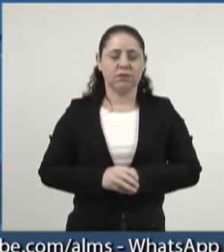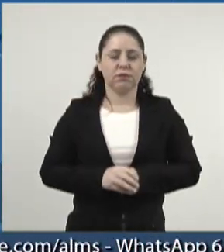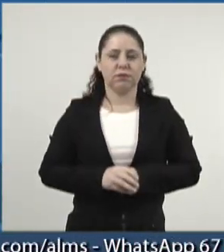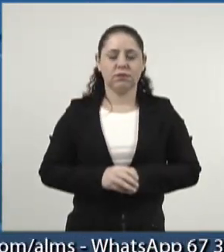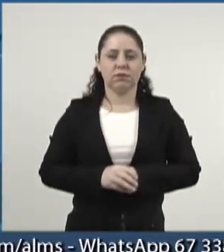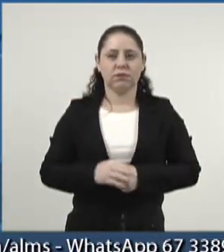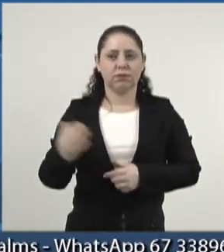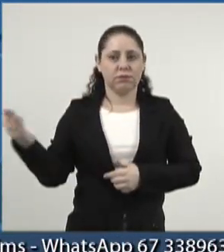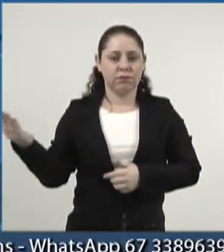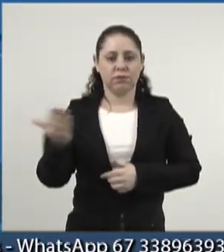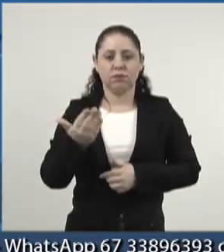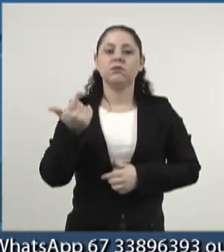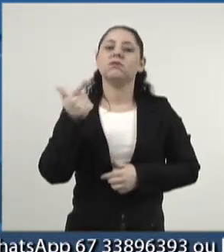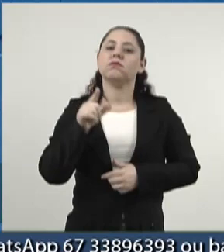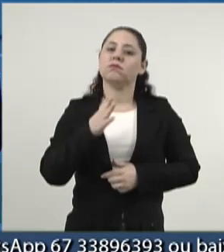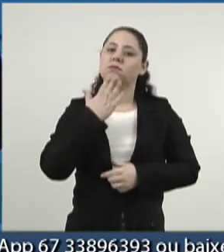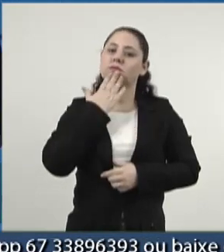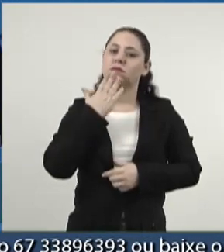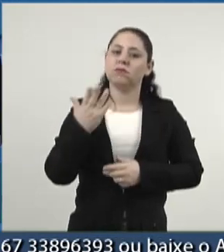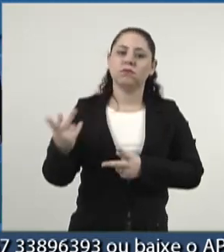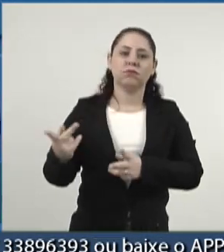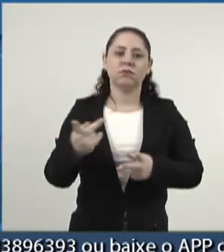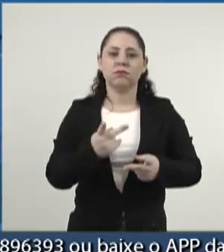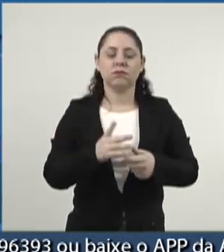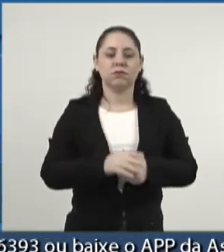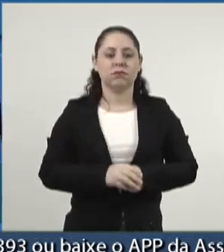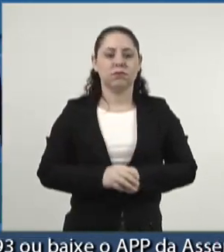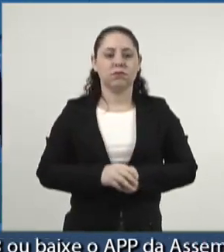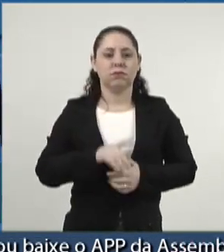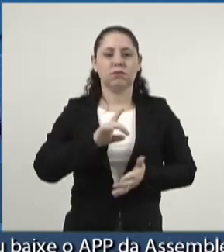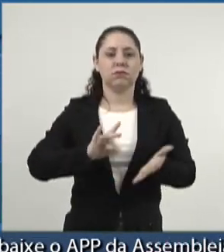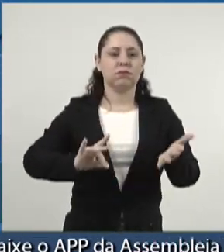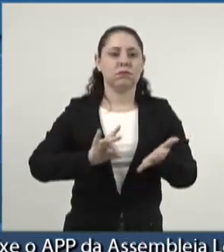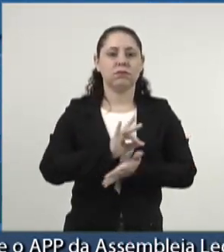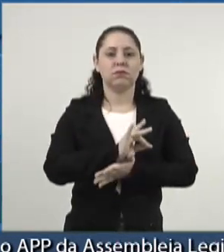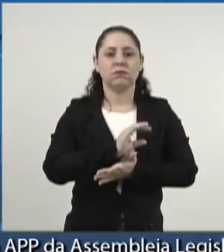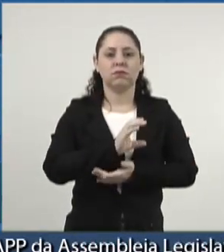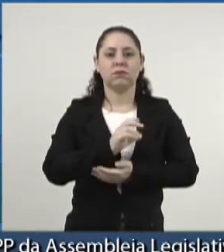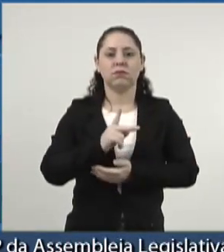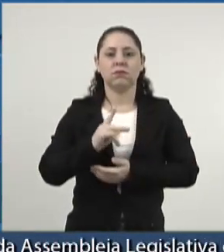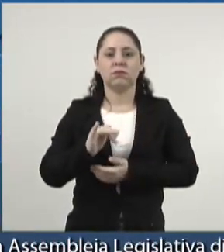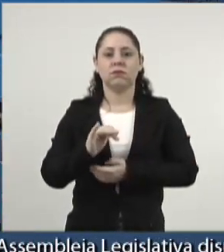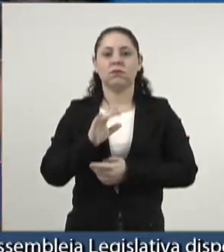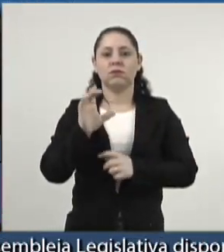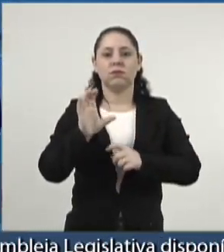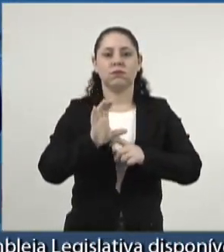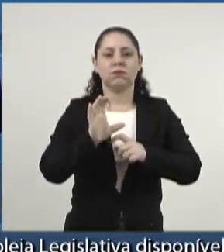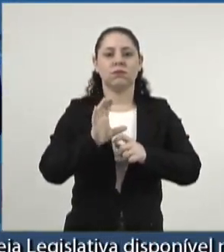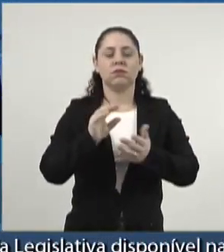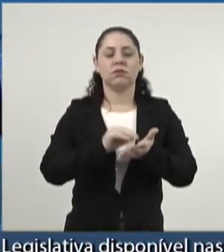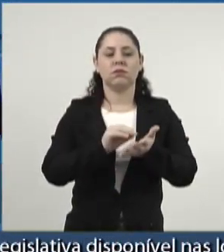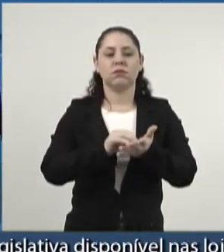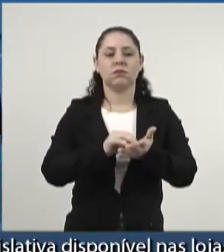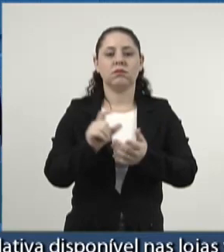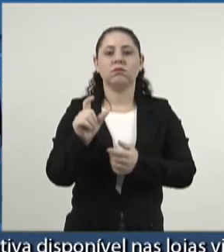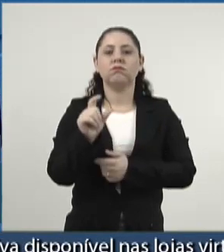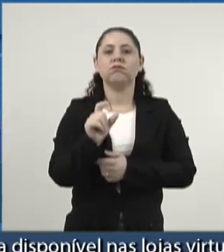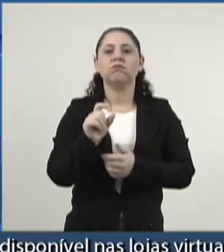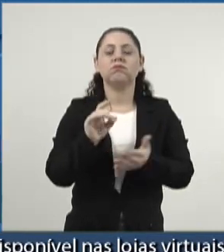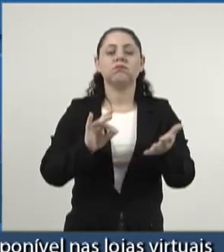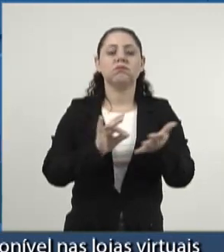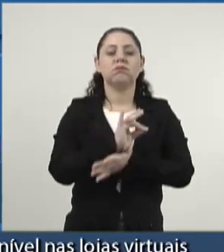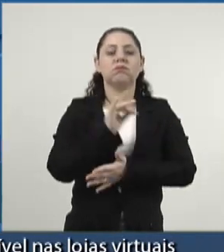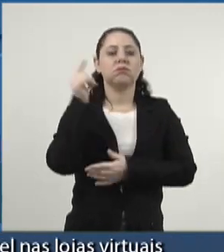Venho aqui, novamente, reiterar o convite para a assinatura da CPI da Cacemes. Faltam poucas assinaturas para a gente